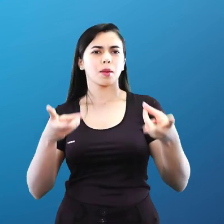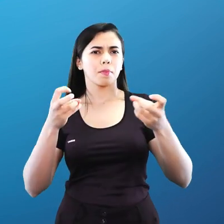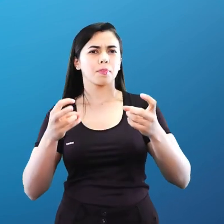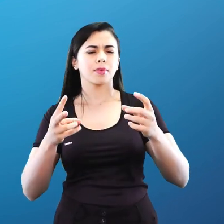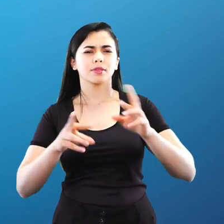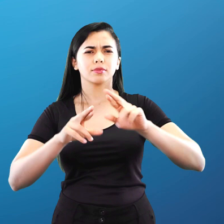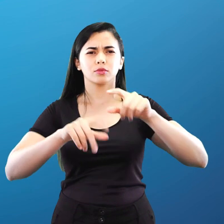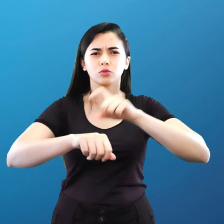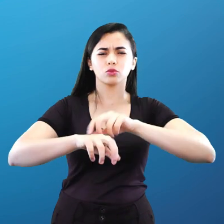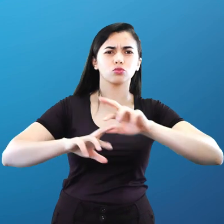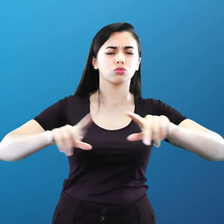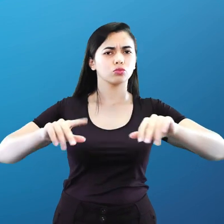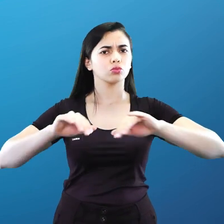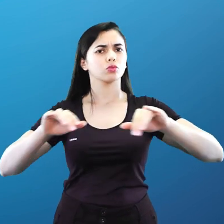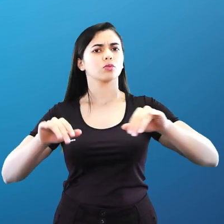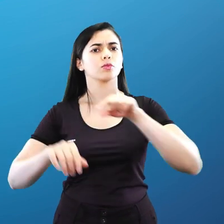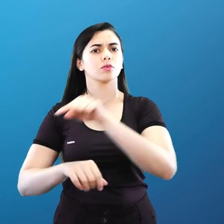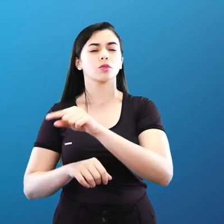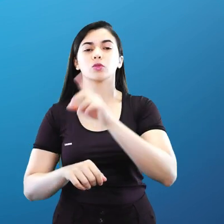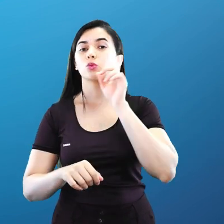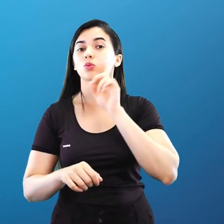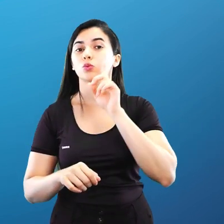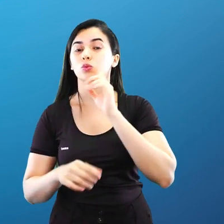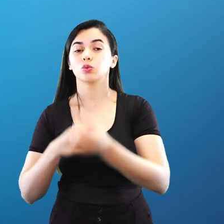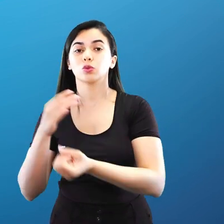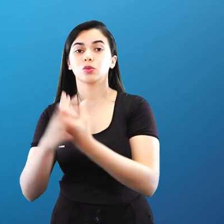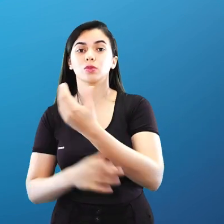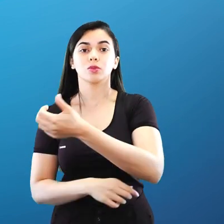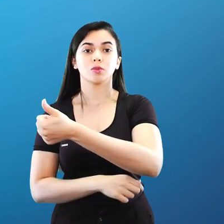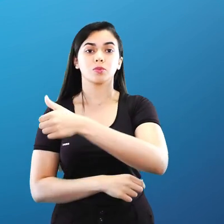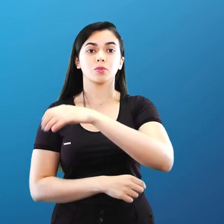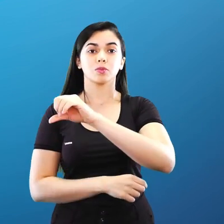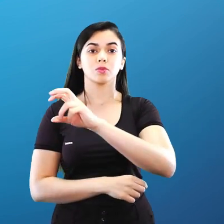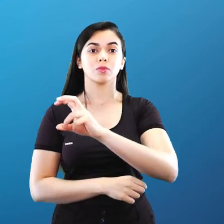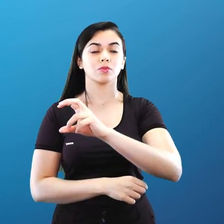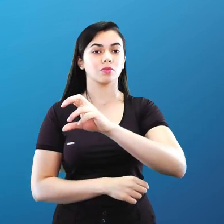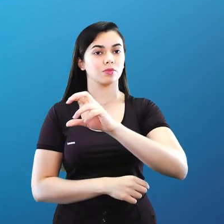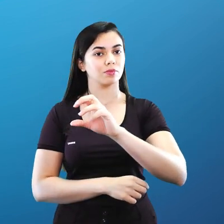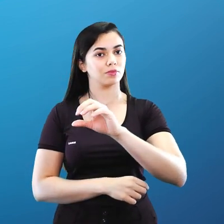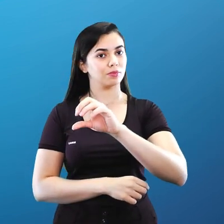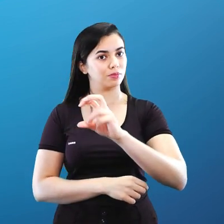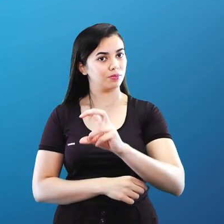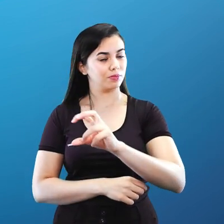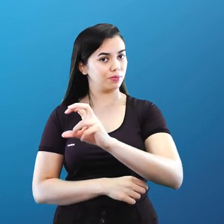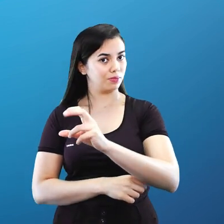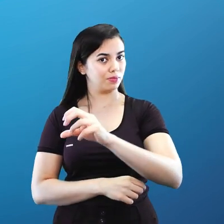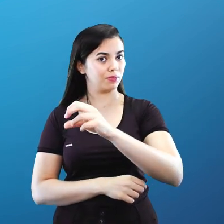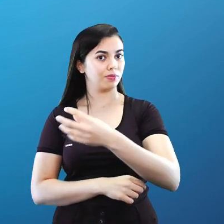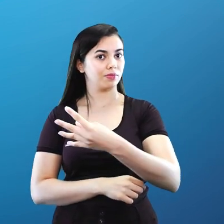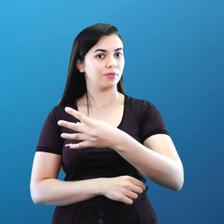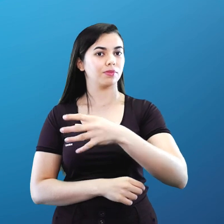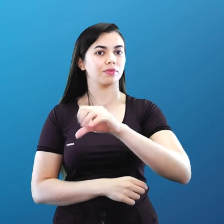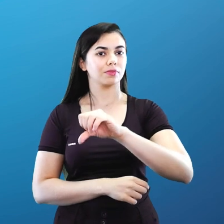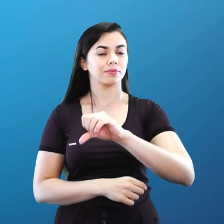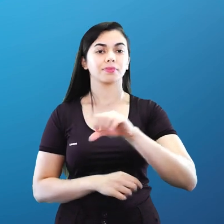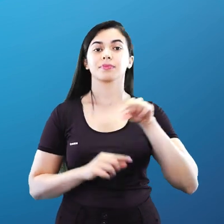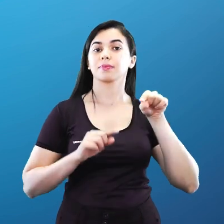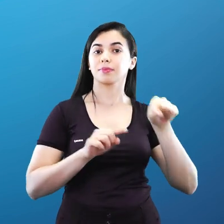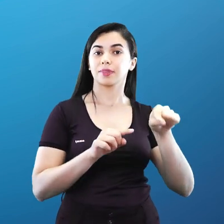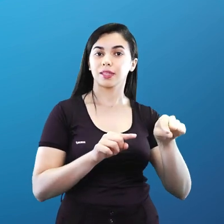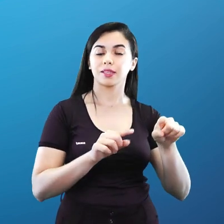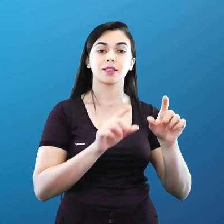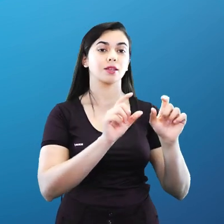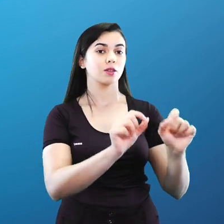criou em 49 a OTAN e aí, como resposta, a União Soviética criou o Pacto de Vassóvia. A OTAN, a gente sabe, né, que